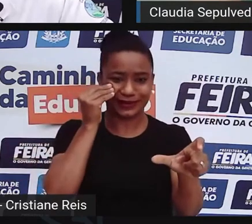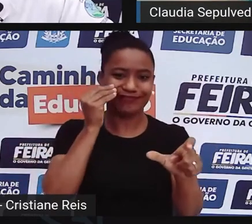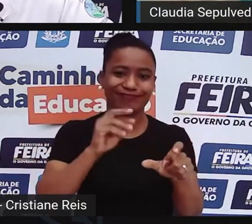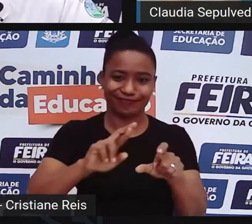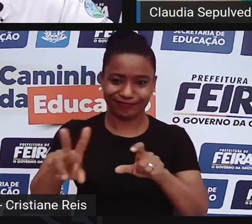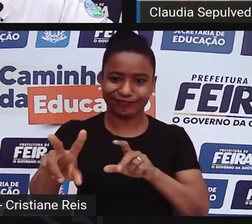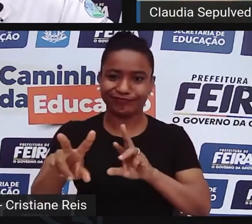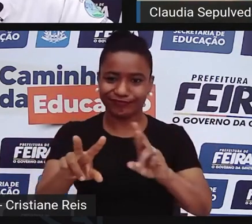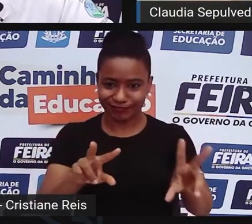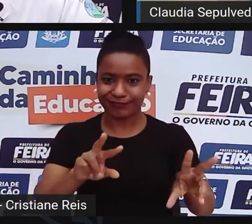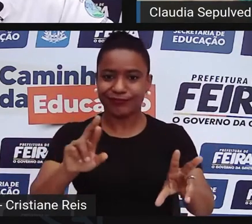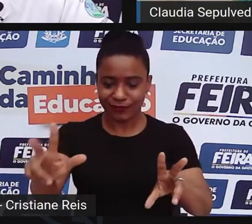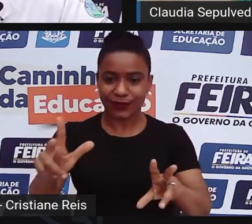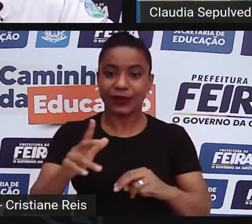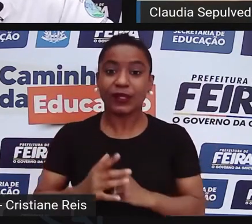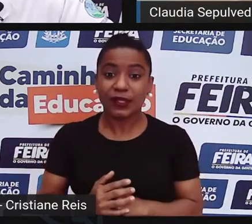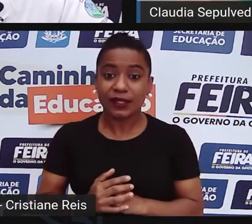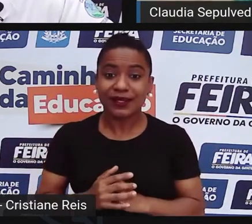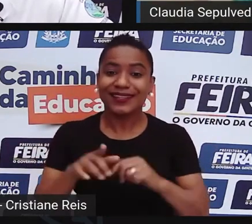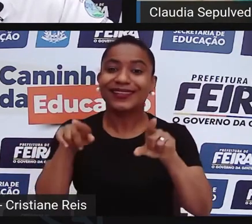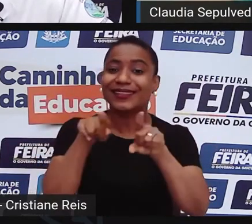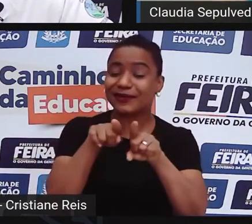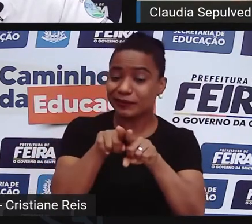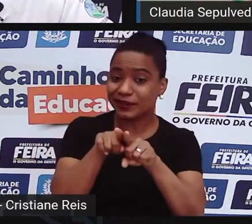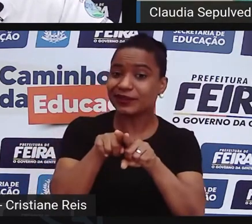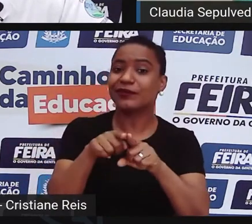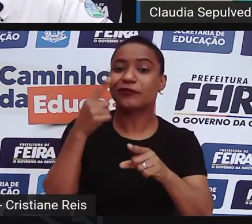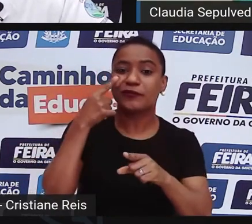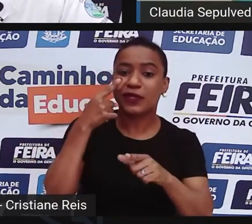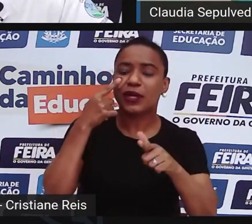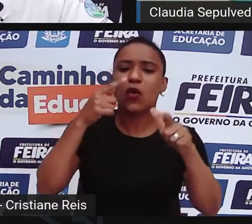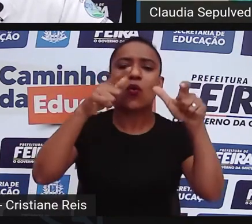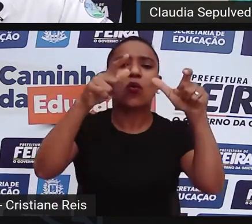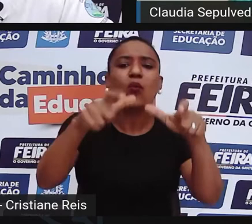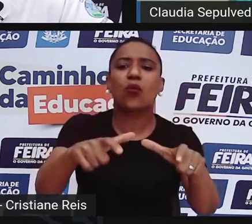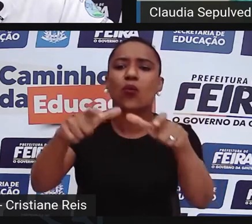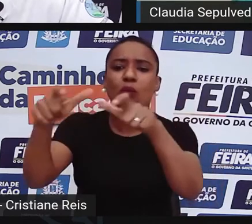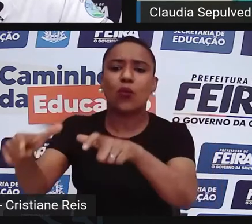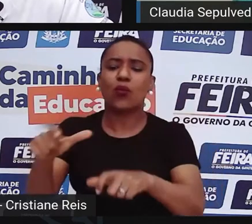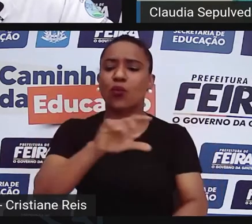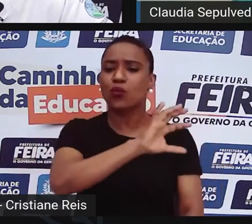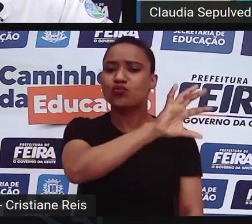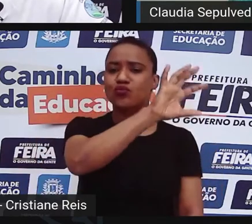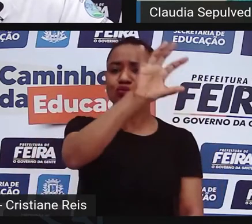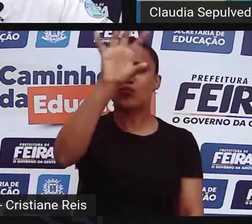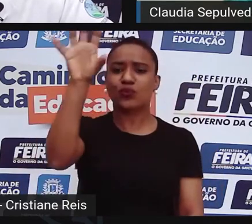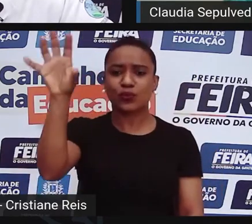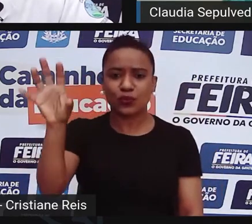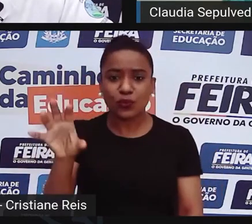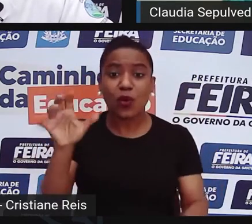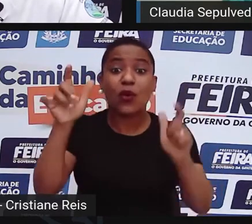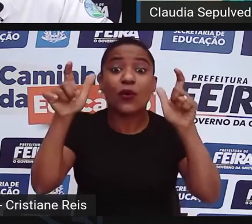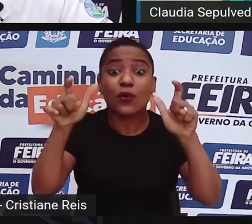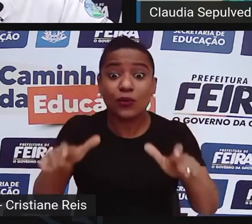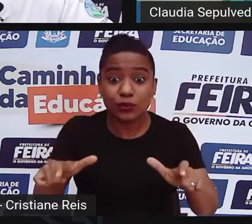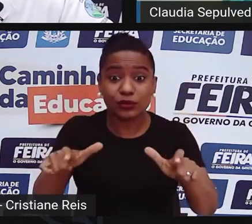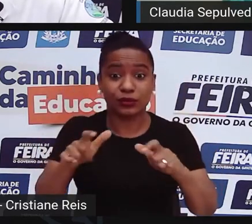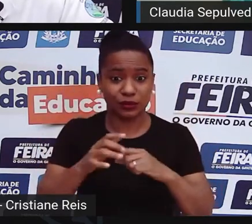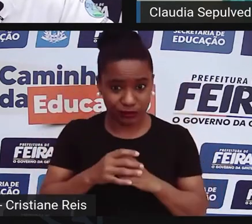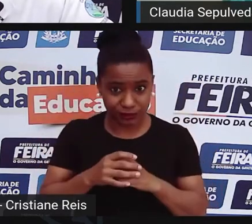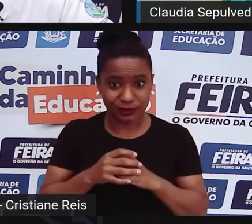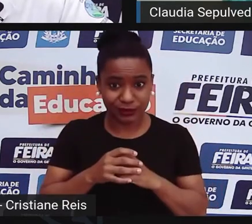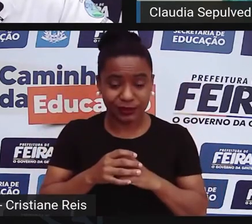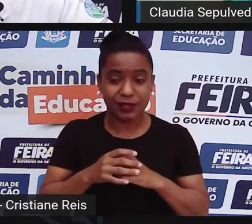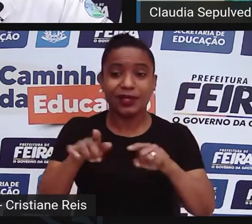posicionamento geográfico, digamos assim, de grupo geográfico, e correlacionando isso a